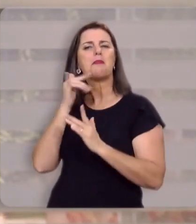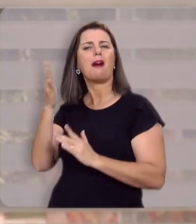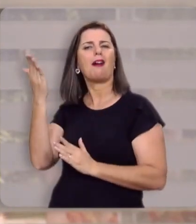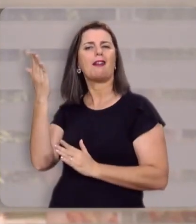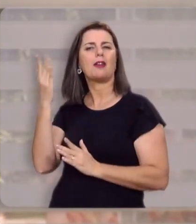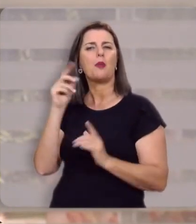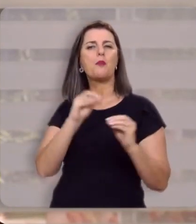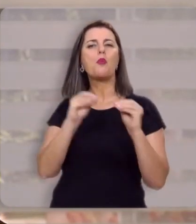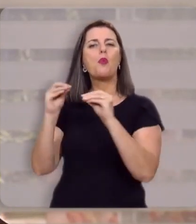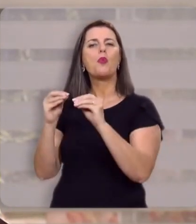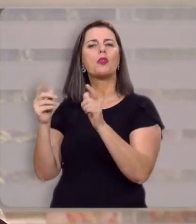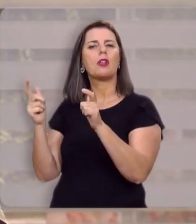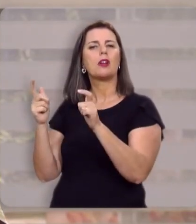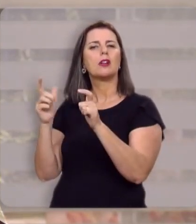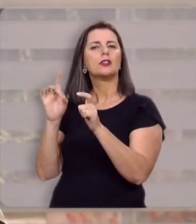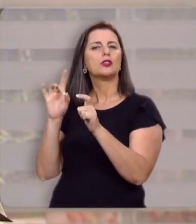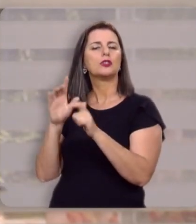endereço.